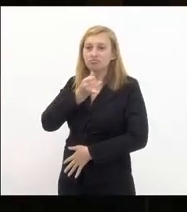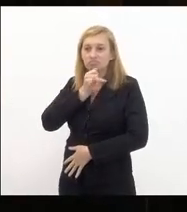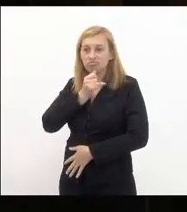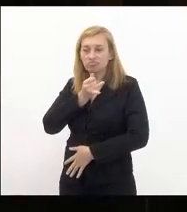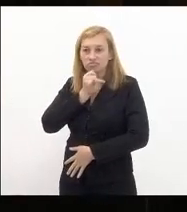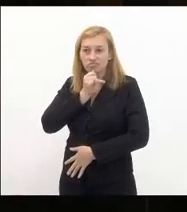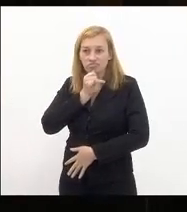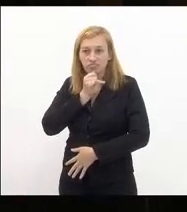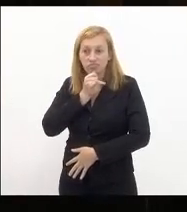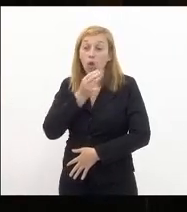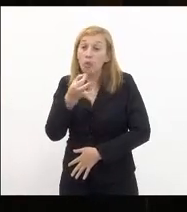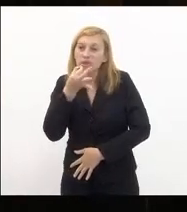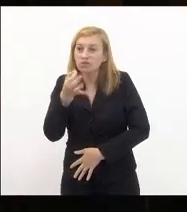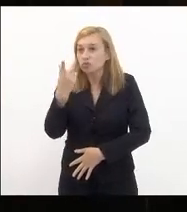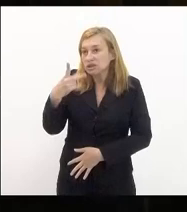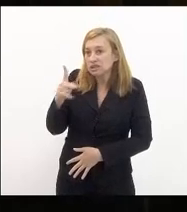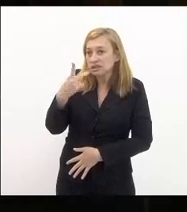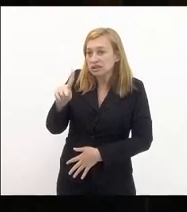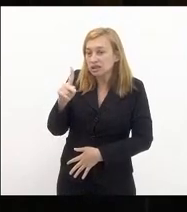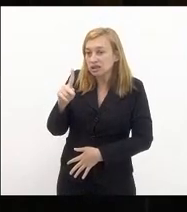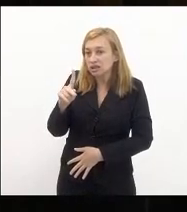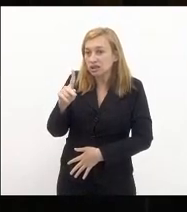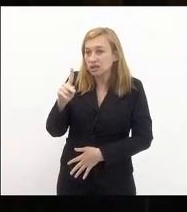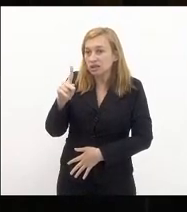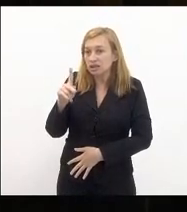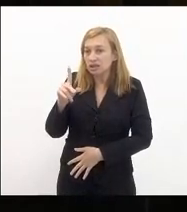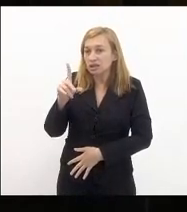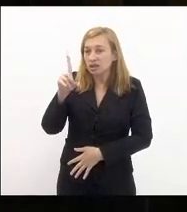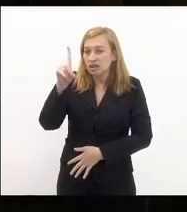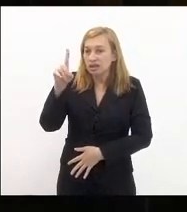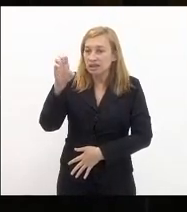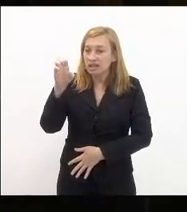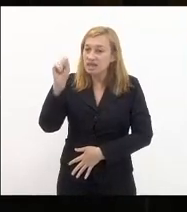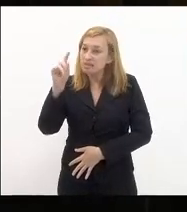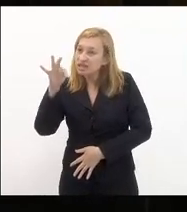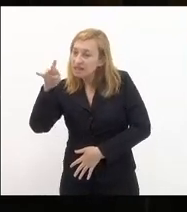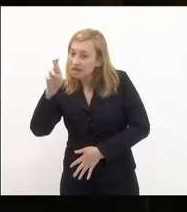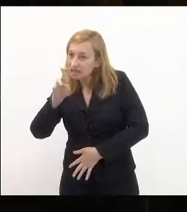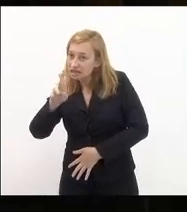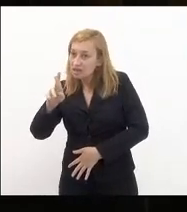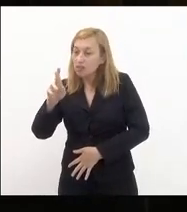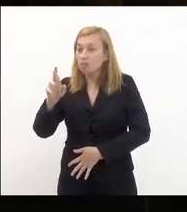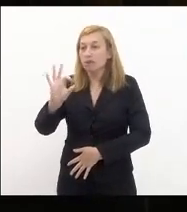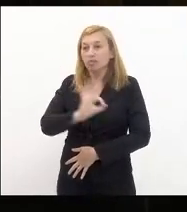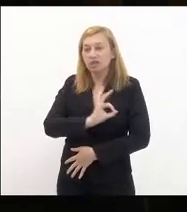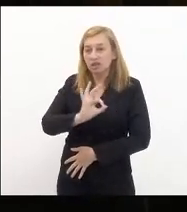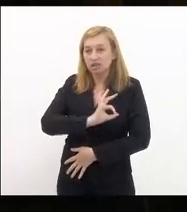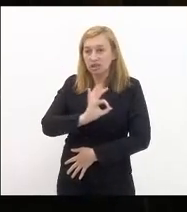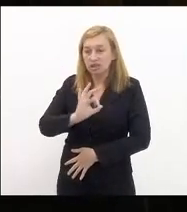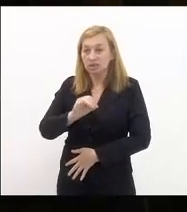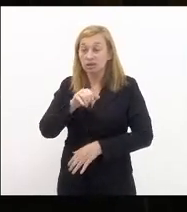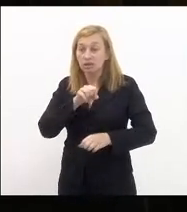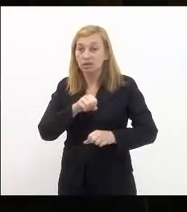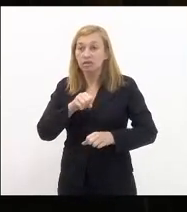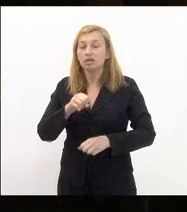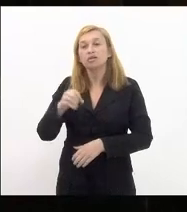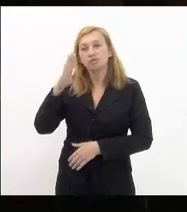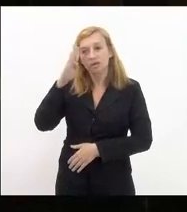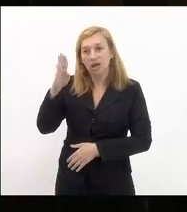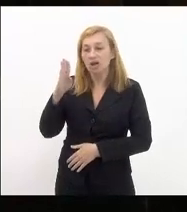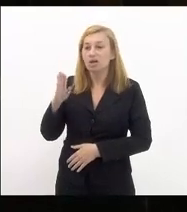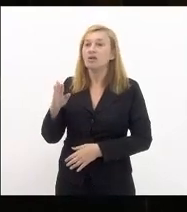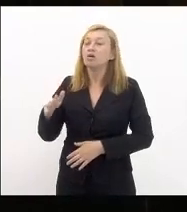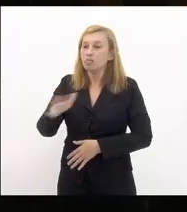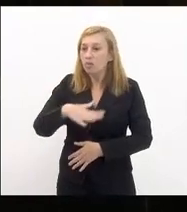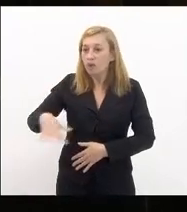a opinião dela sobre a desmilitarização da polícia militar que é defendida amplamente por setores da esquerda inclusive